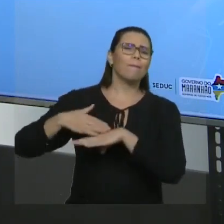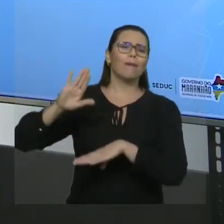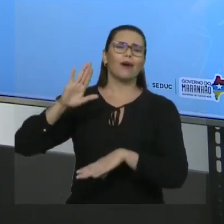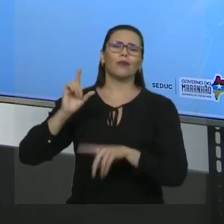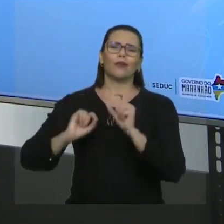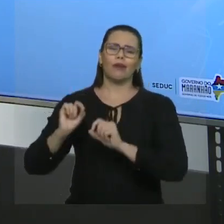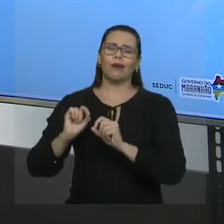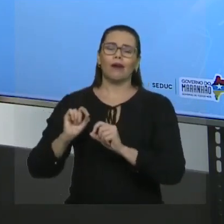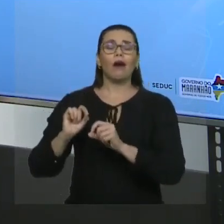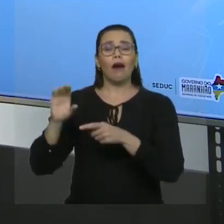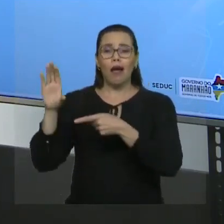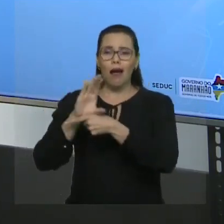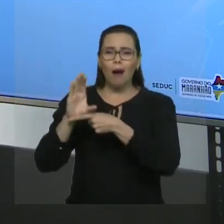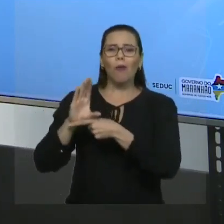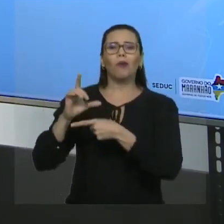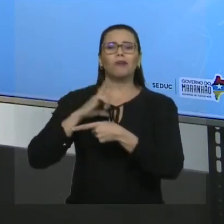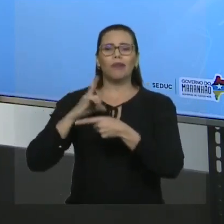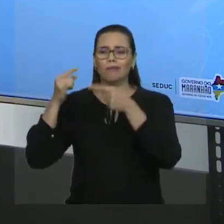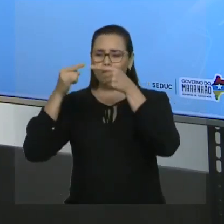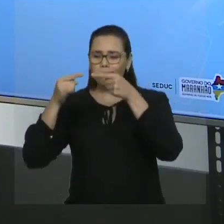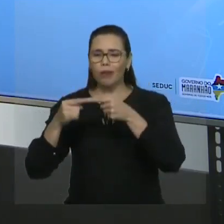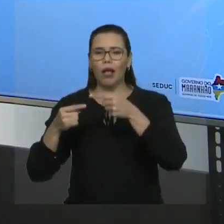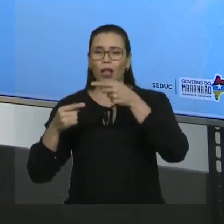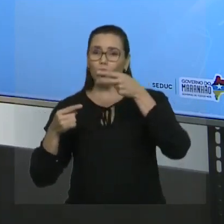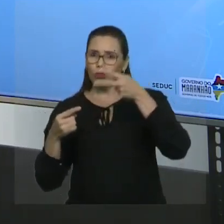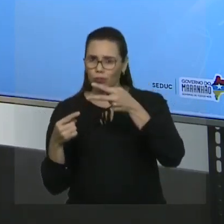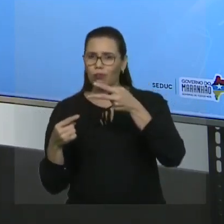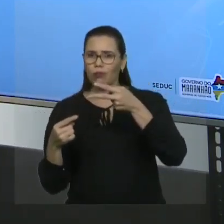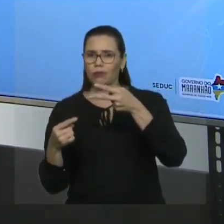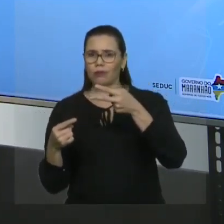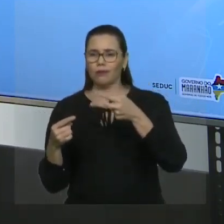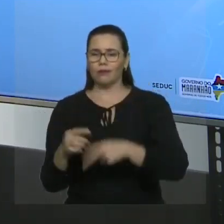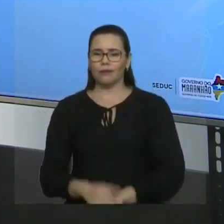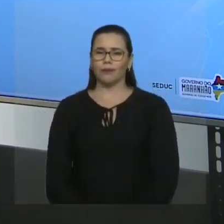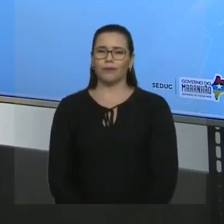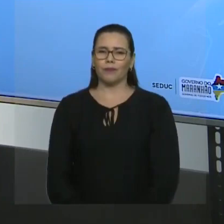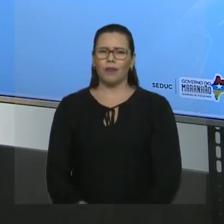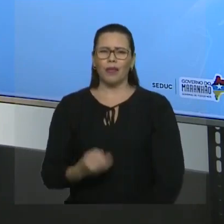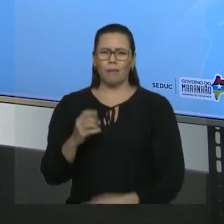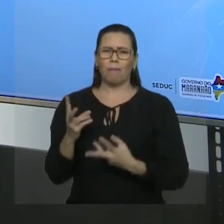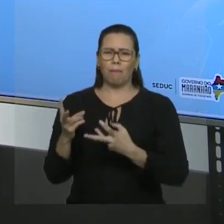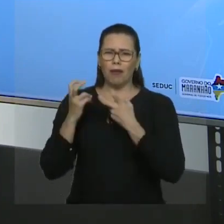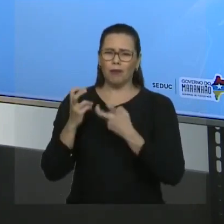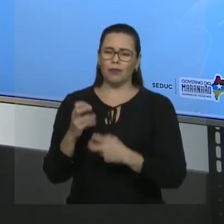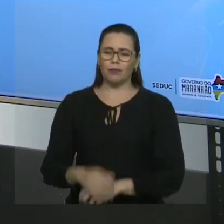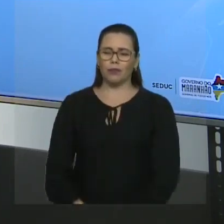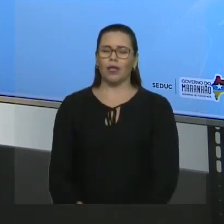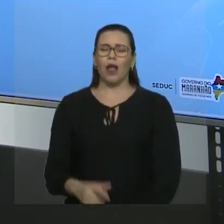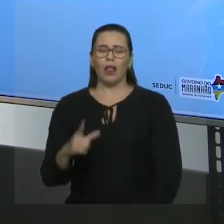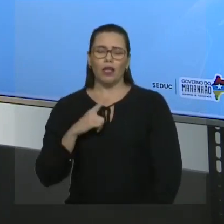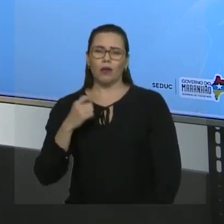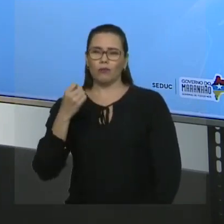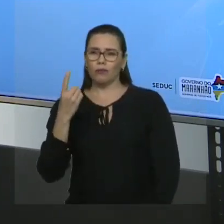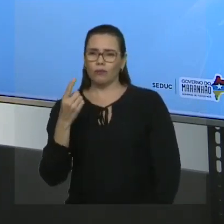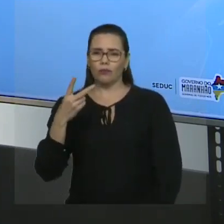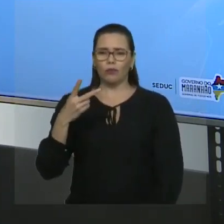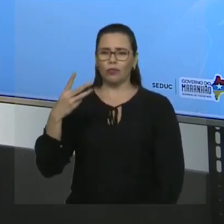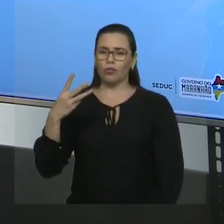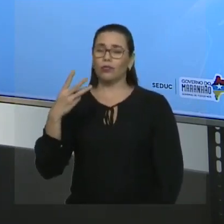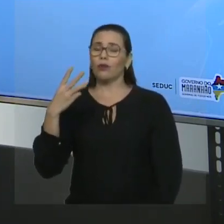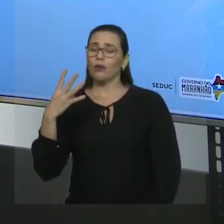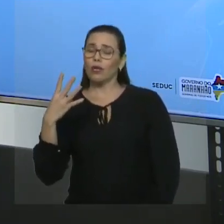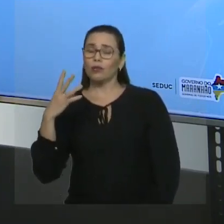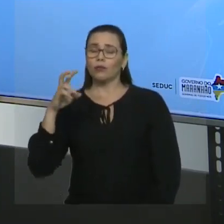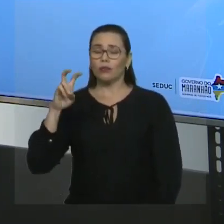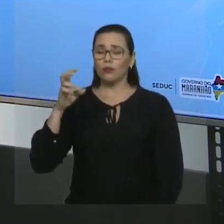a cadeia apresente insaturação. No caso, esta dupla. Então, se você perceber, esta cadeia tem um, dois, três, quatro, cinco, seis, sete,